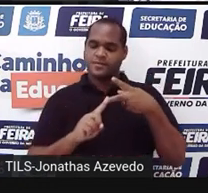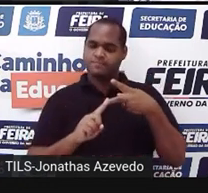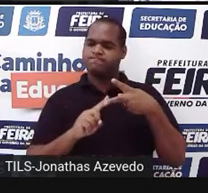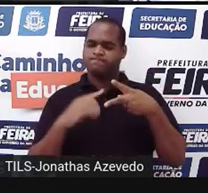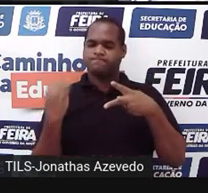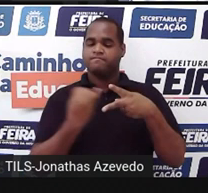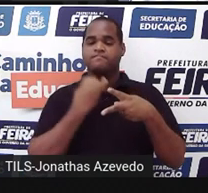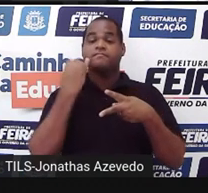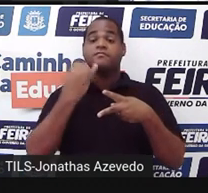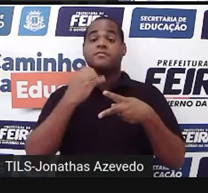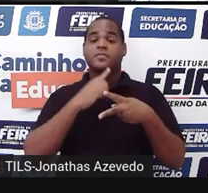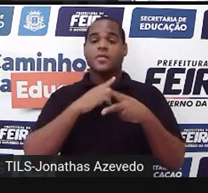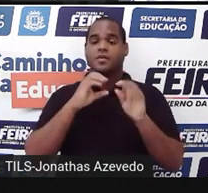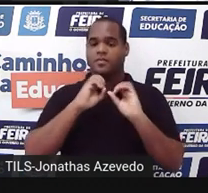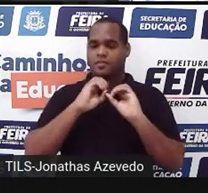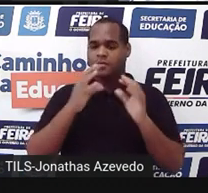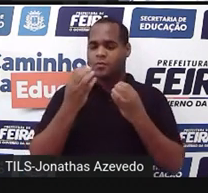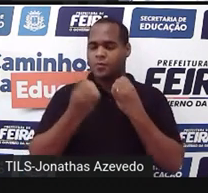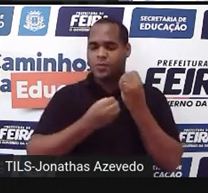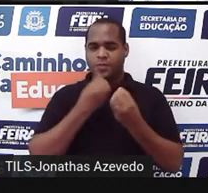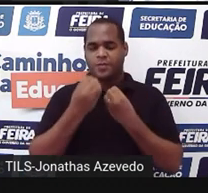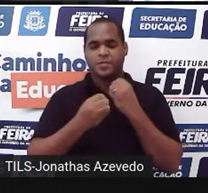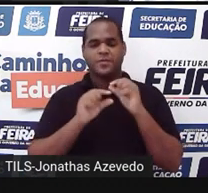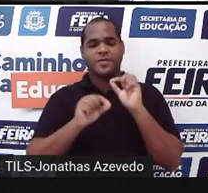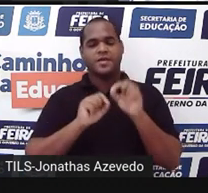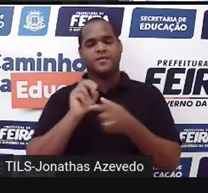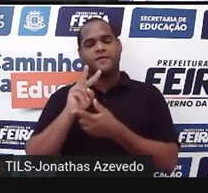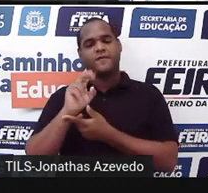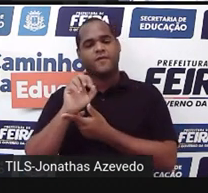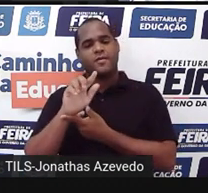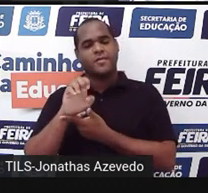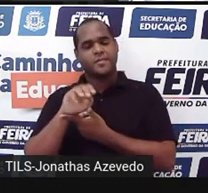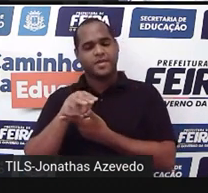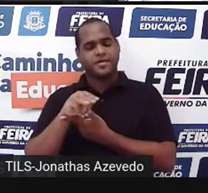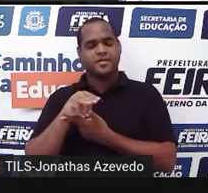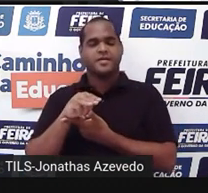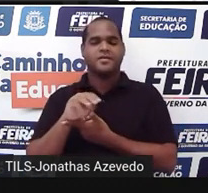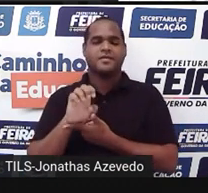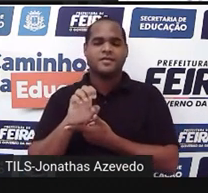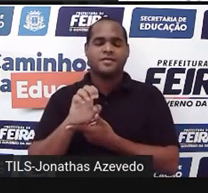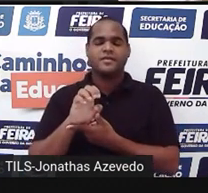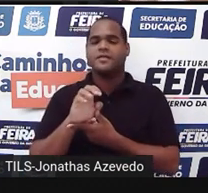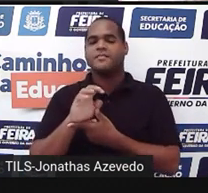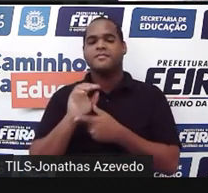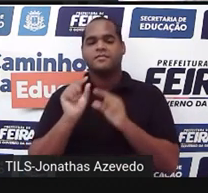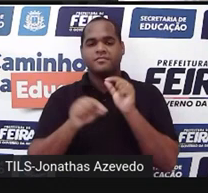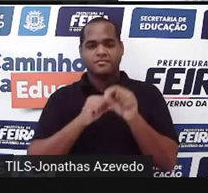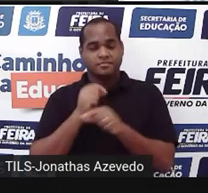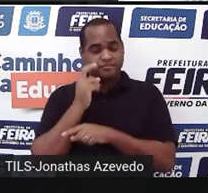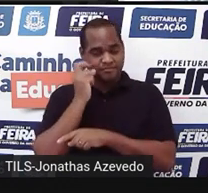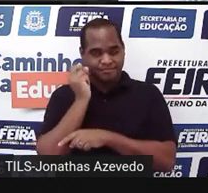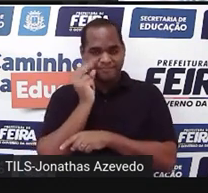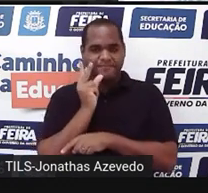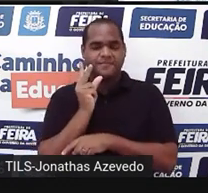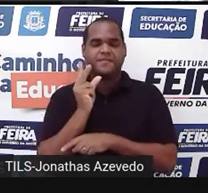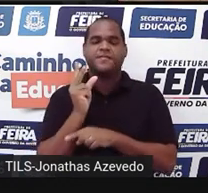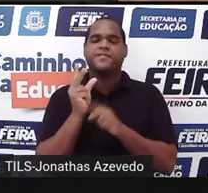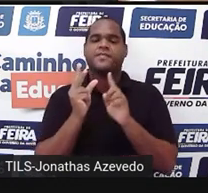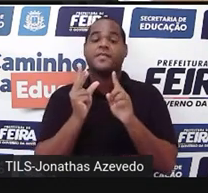para entender essa coisinha chamada volume. Então vem aqui comigo, se liga aí. Então,